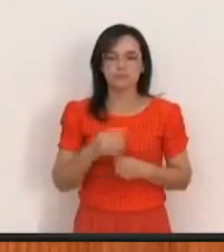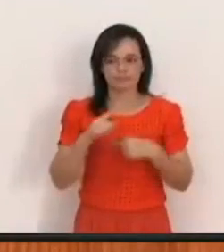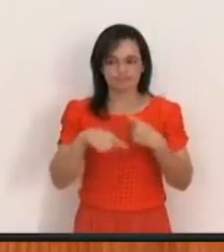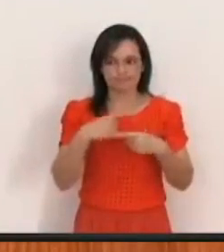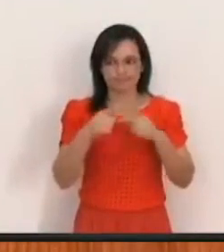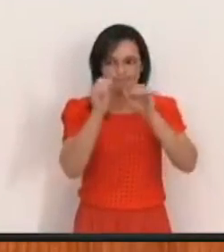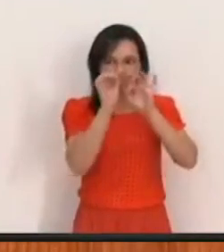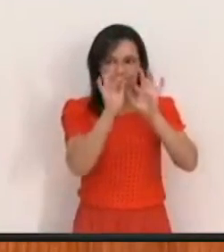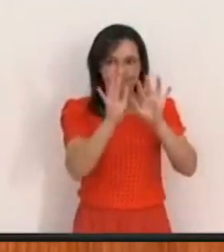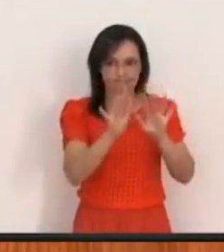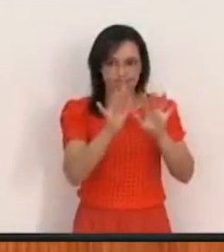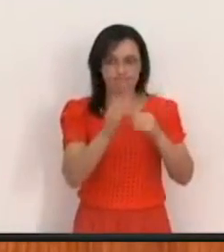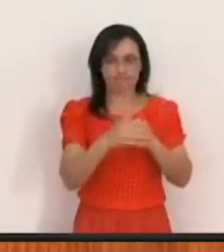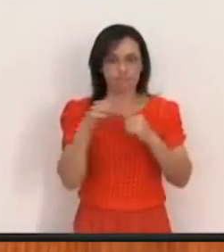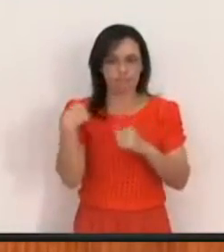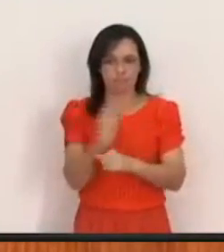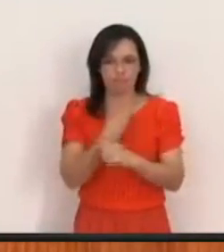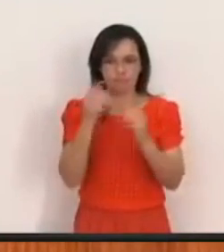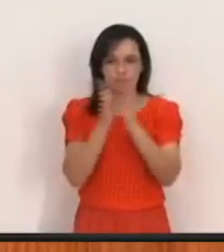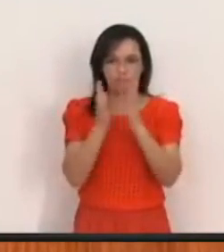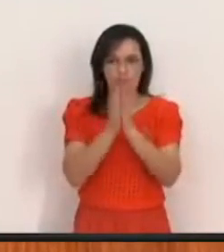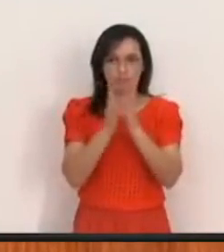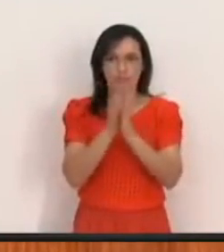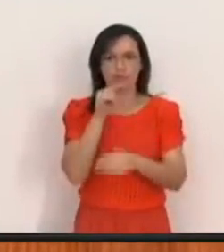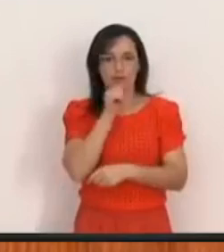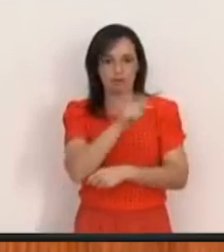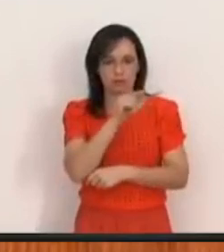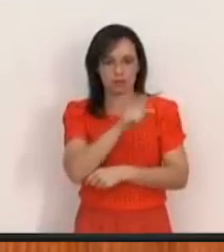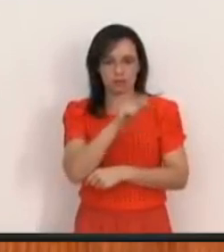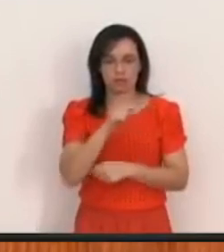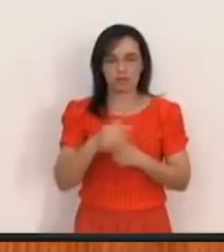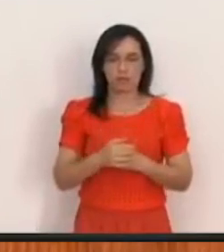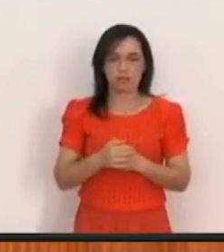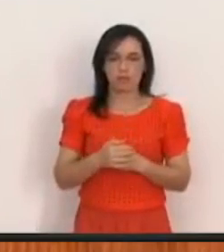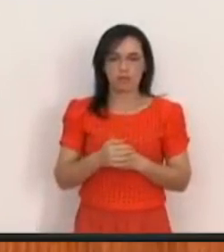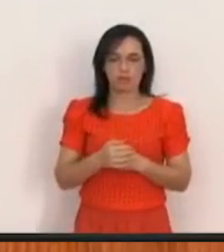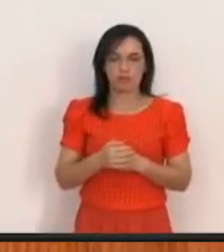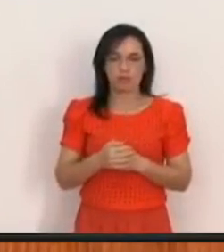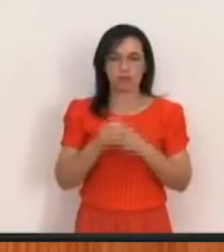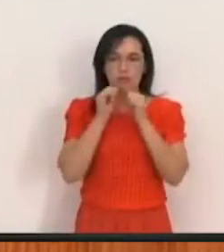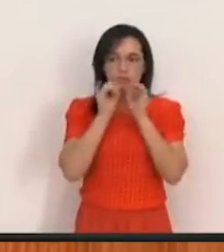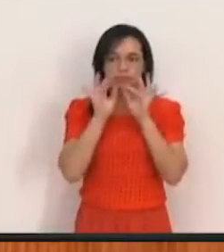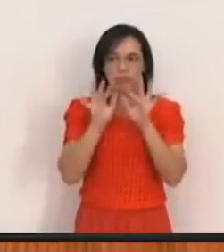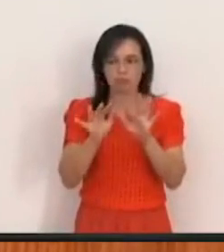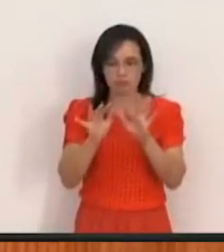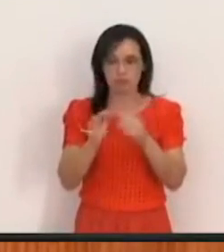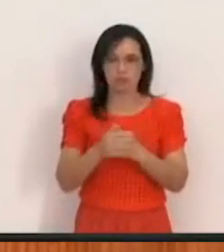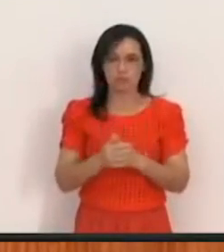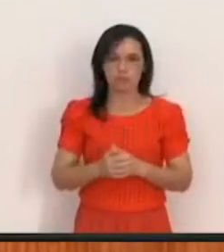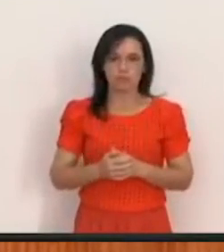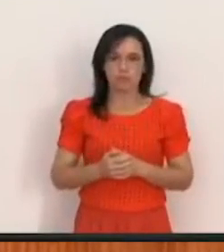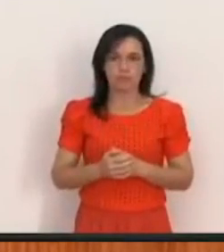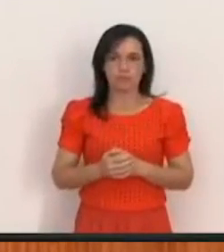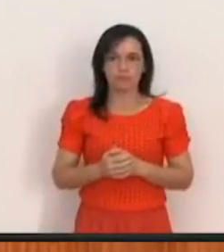imposição de mãos Nós faremos uma oração E ele Vai então Dar a benção apostólica Após a oração